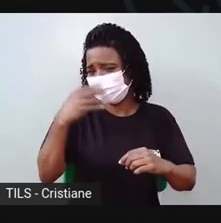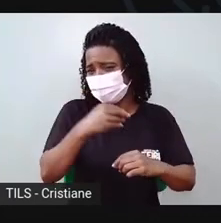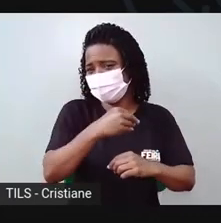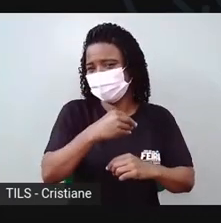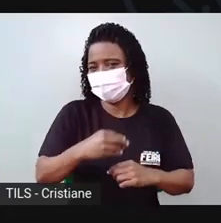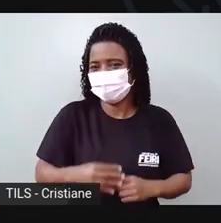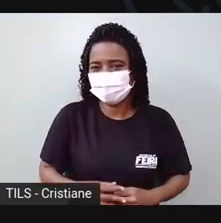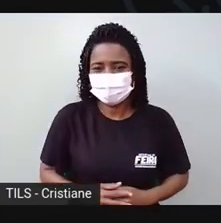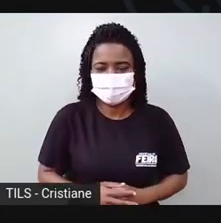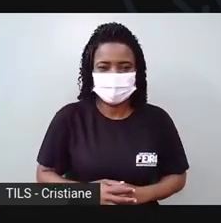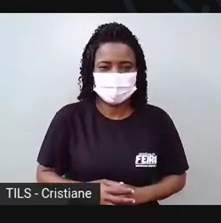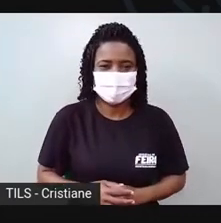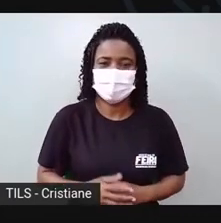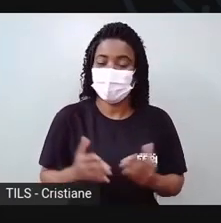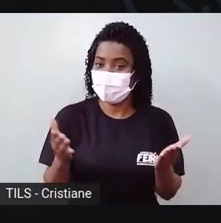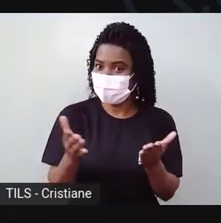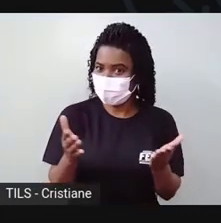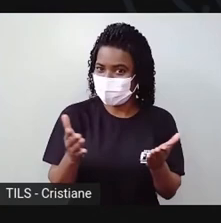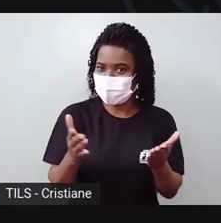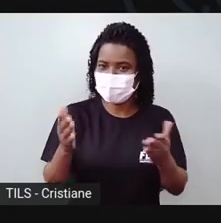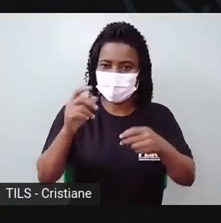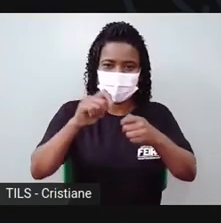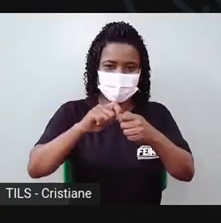Então vamos fazer agora uma galinhazinha.